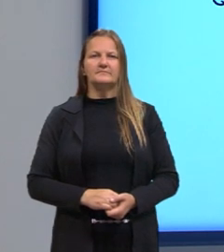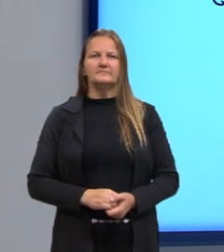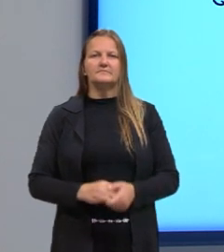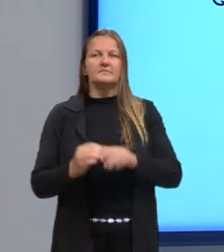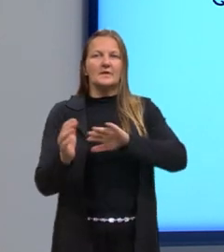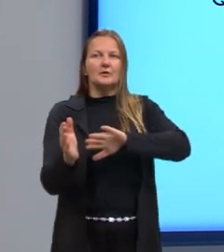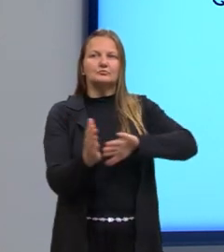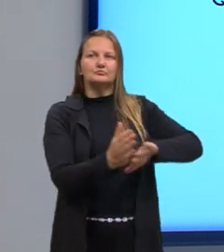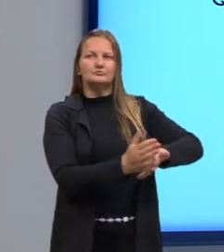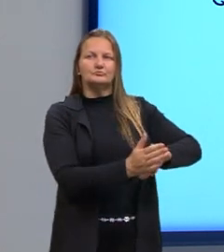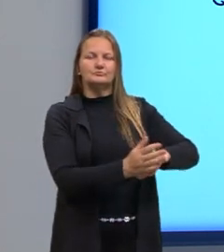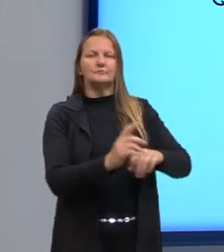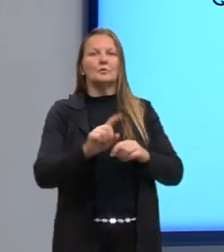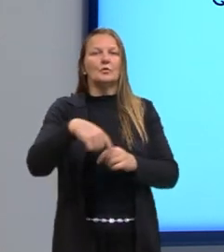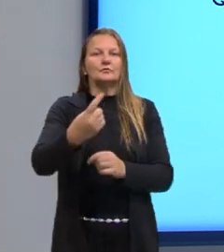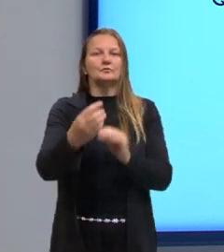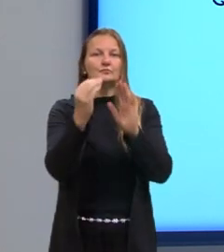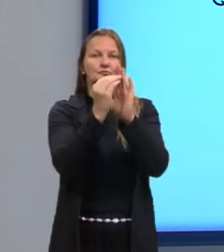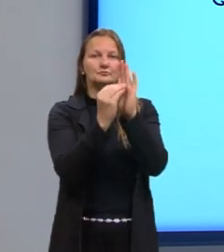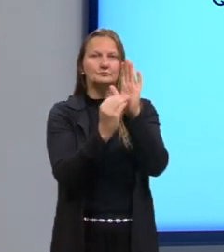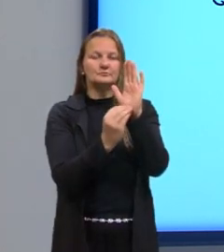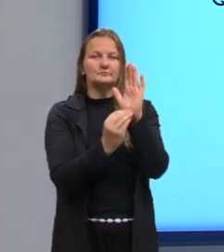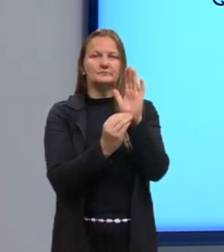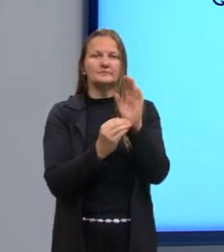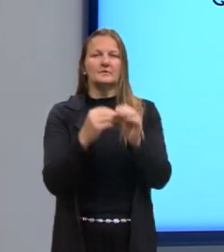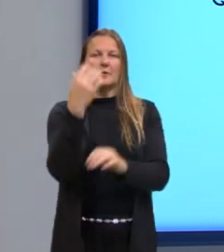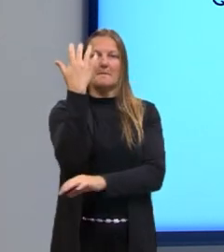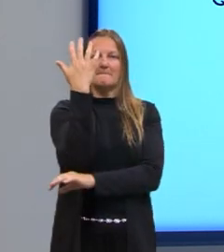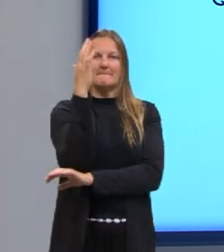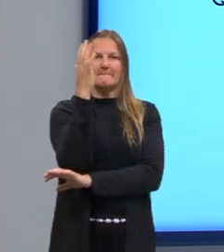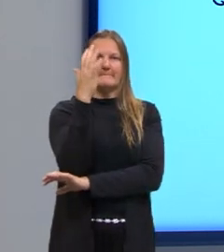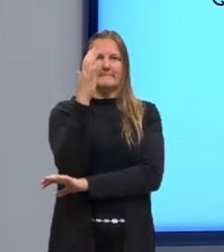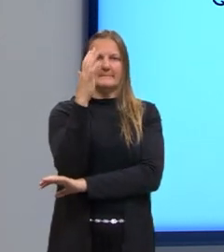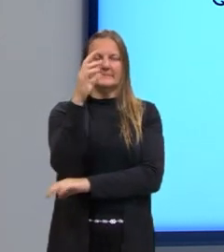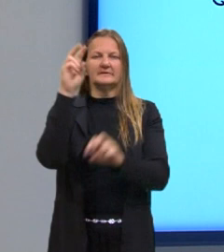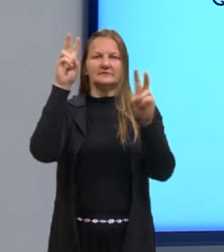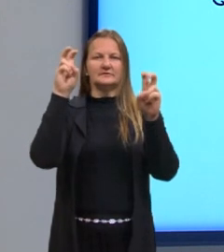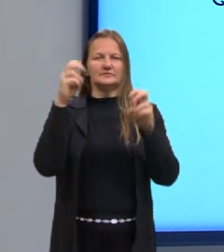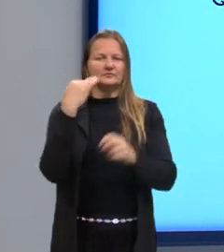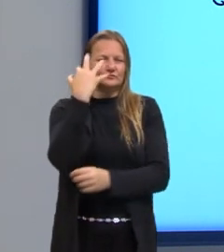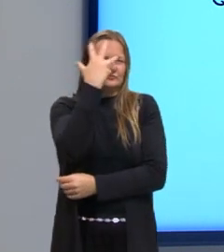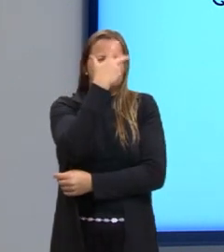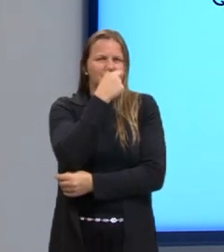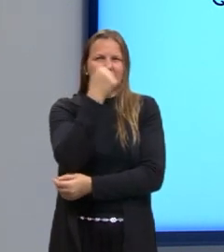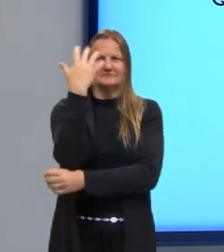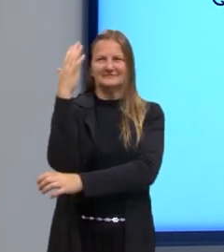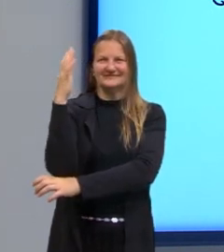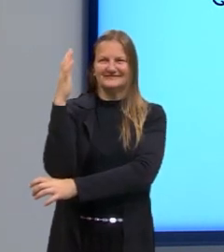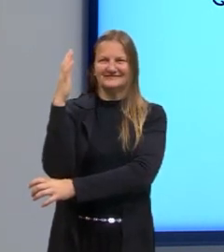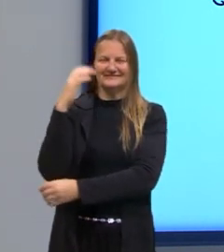correta ali de resíduos e vamos para as plantas. Nossas lindas plantas.